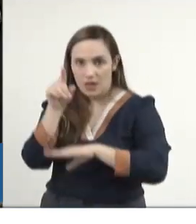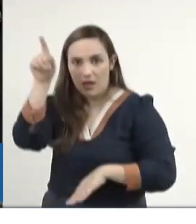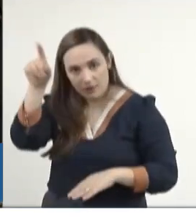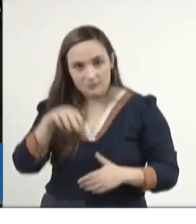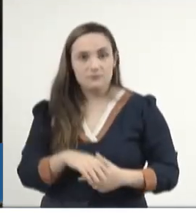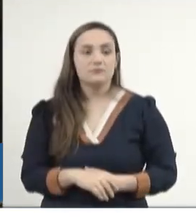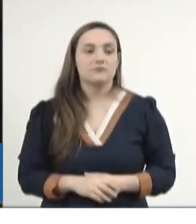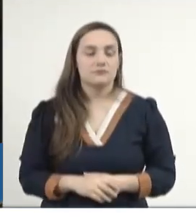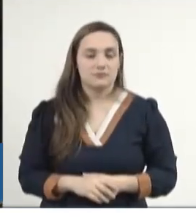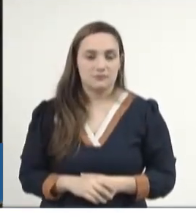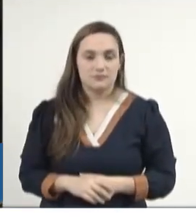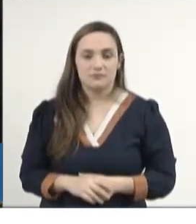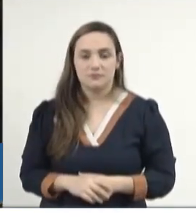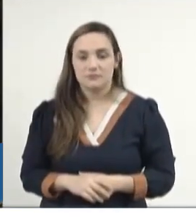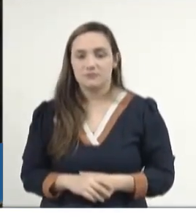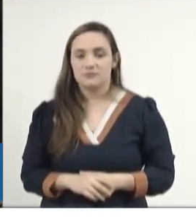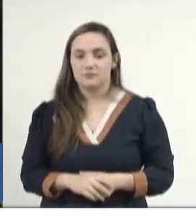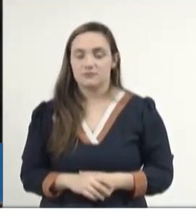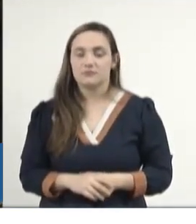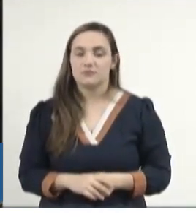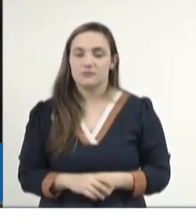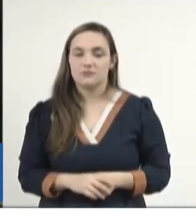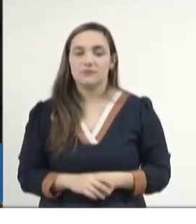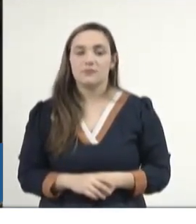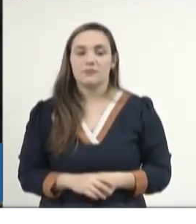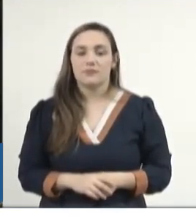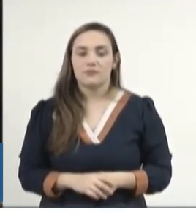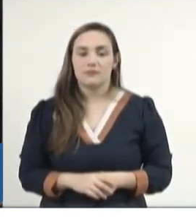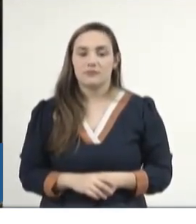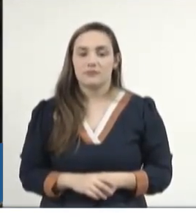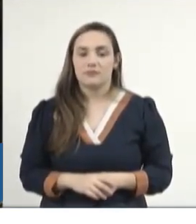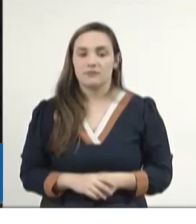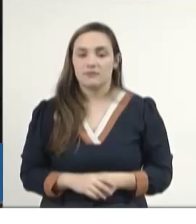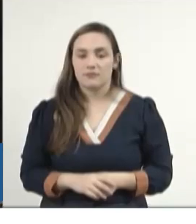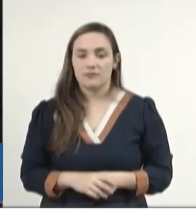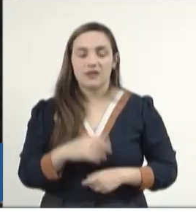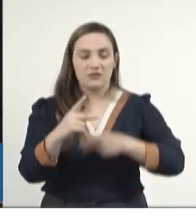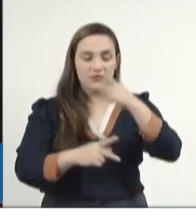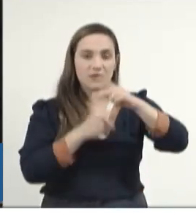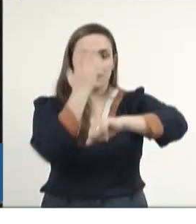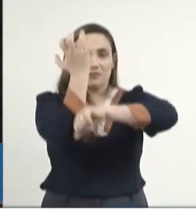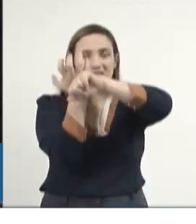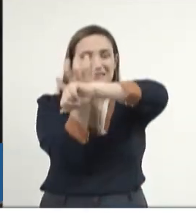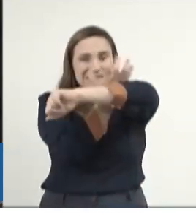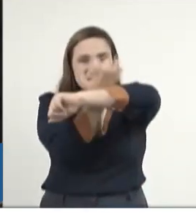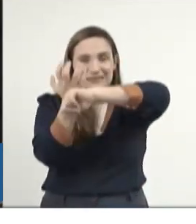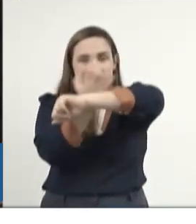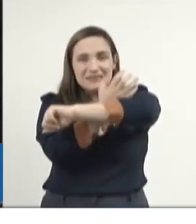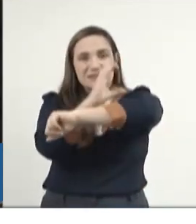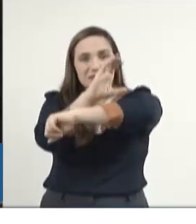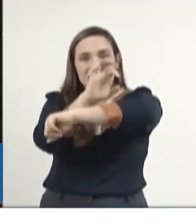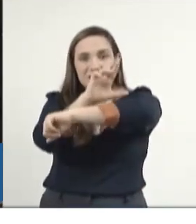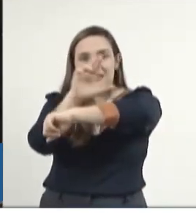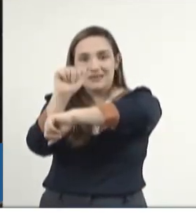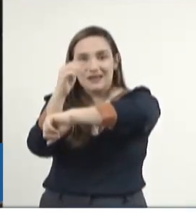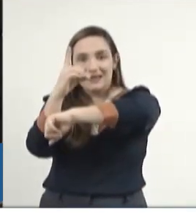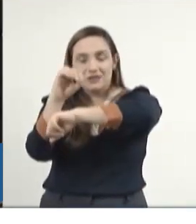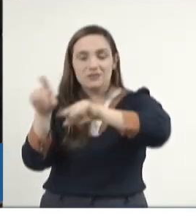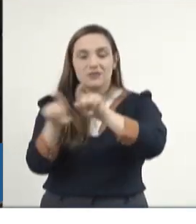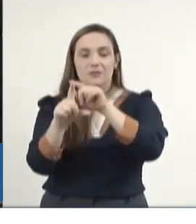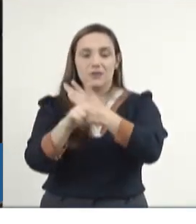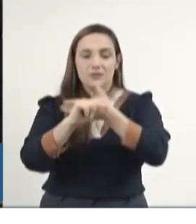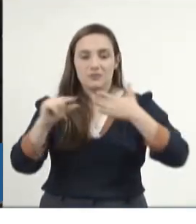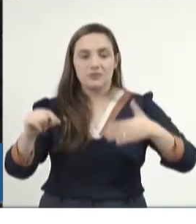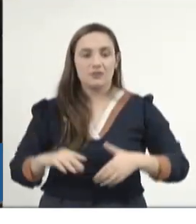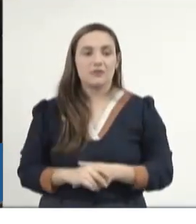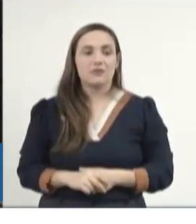que vai... Vamos falar do Cerrado, vai ser o foco, Cerrado e o Pantanal.